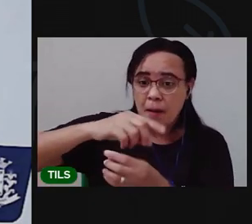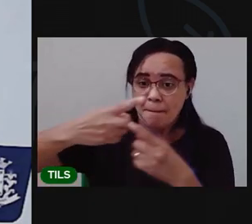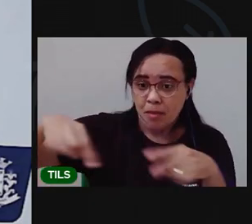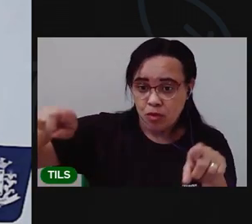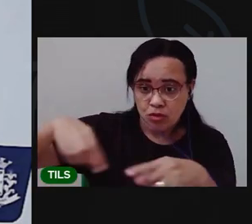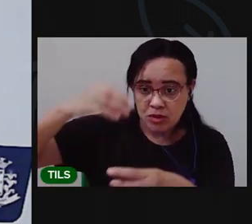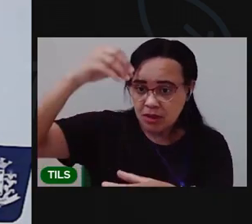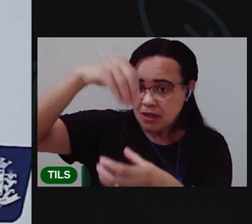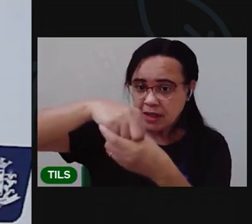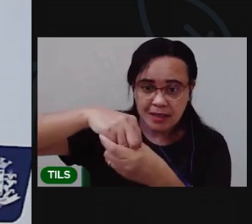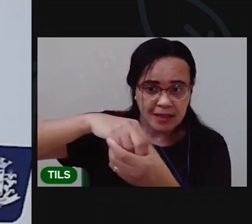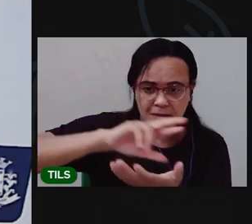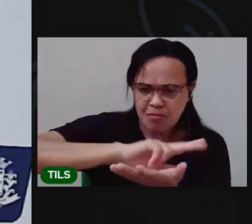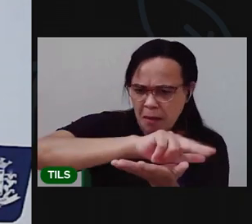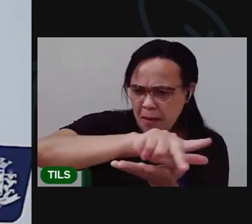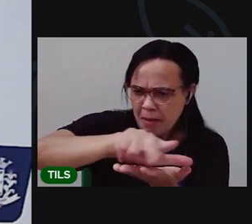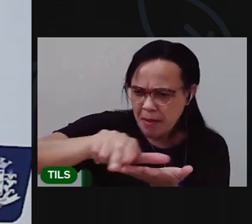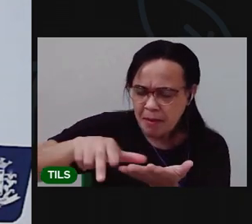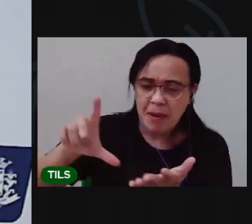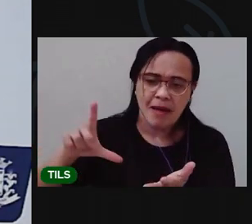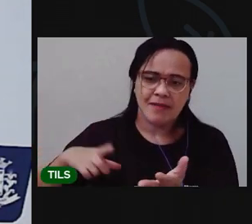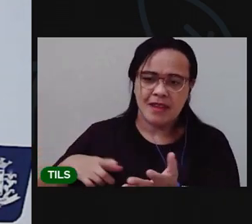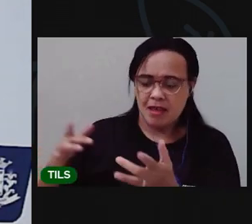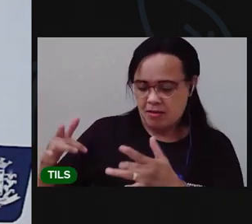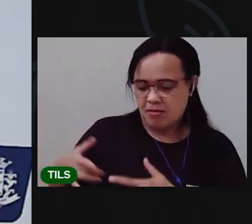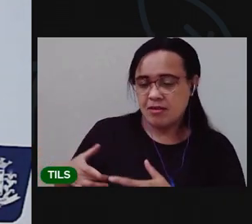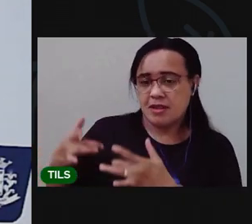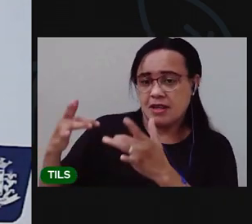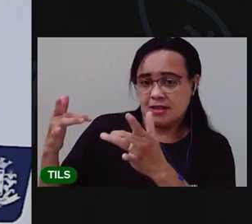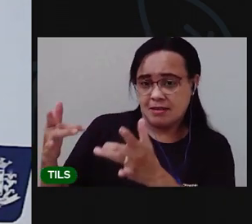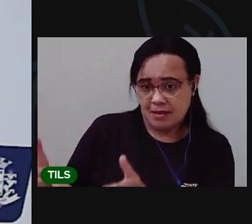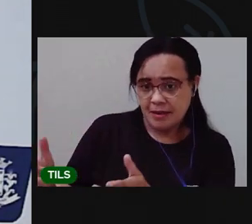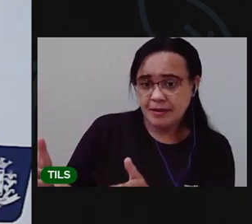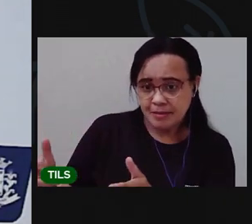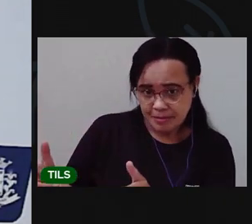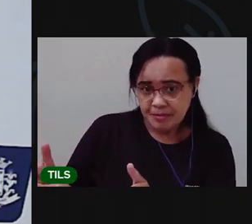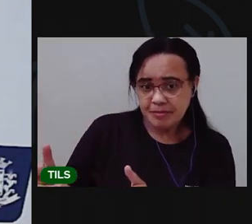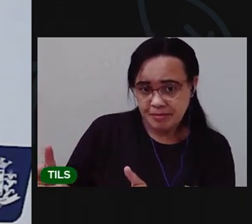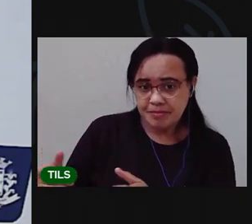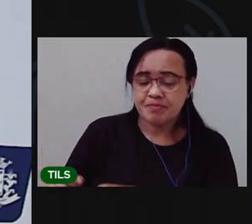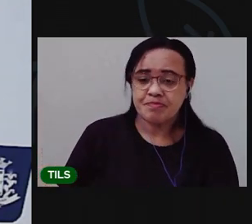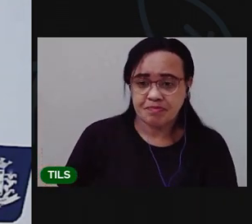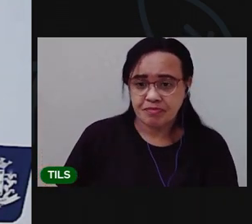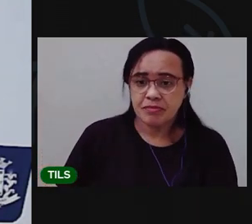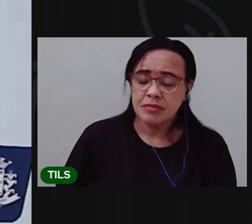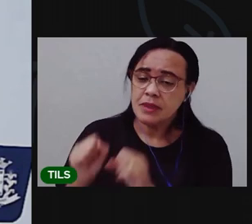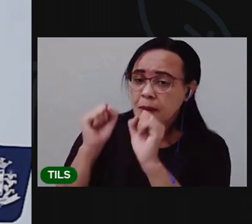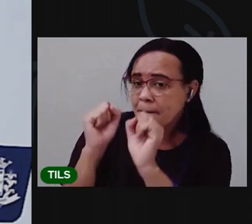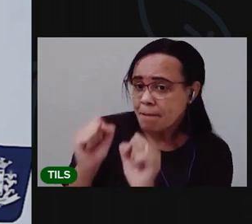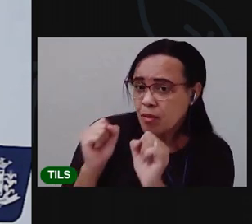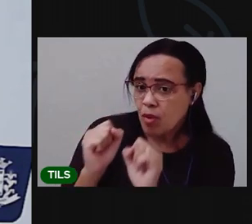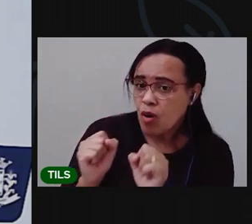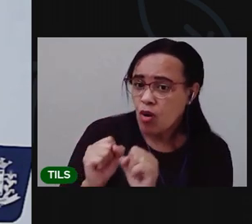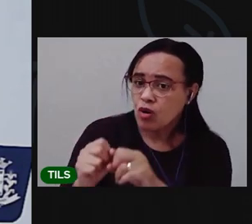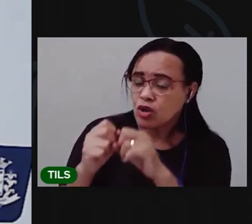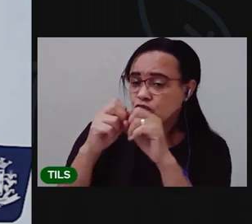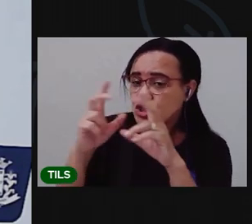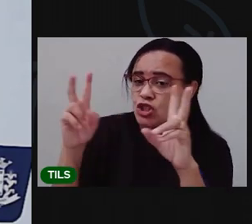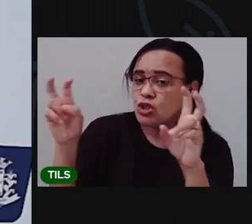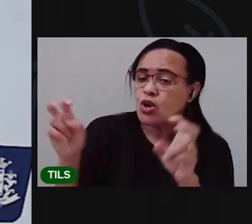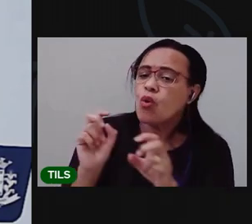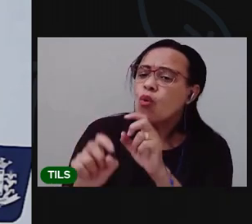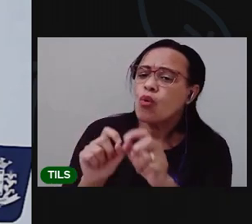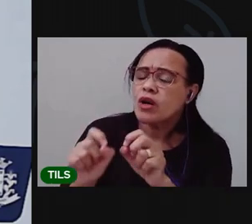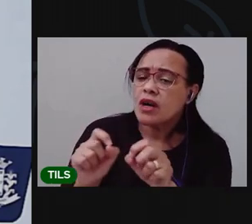Maria E queria ajudar Vimos também que pode ter acontecido uma desobediência de Maria Em ter